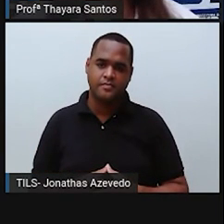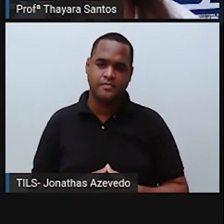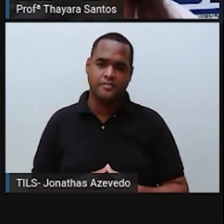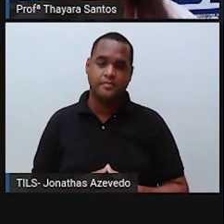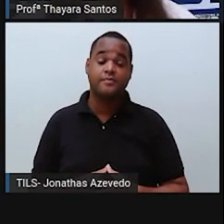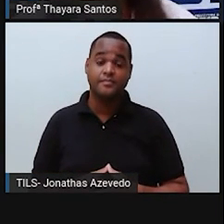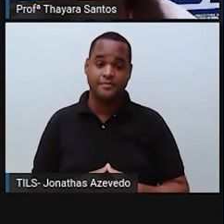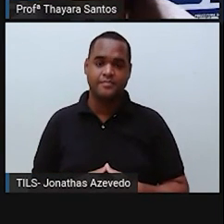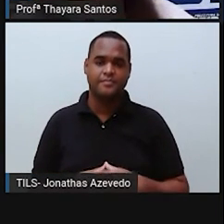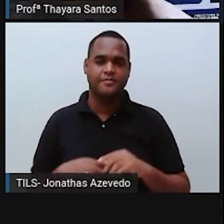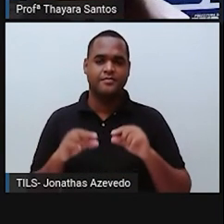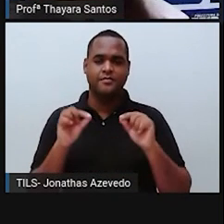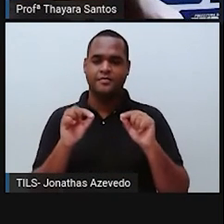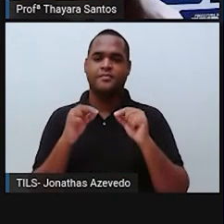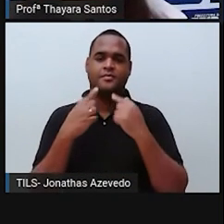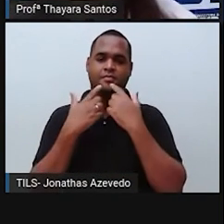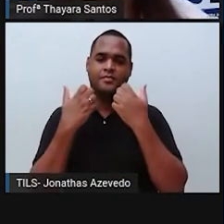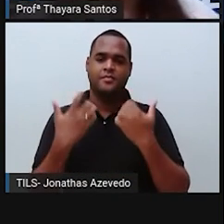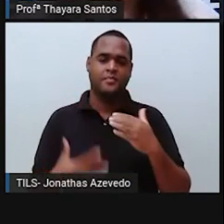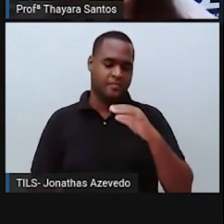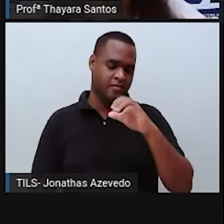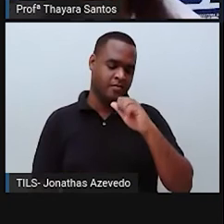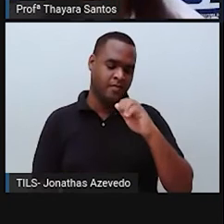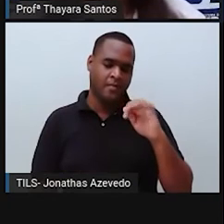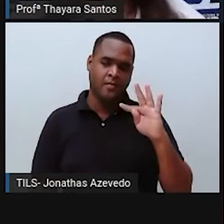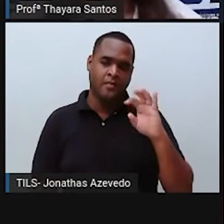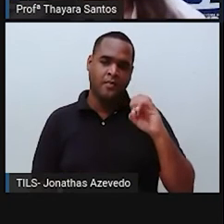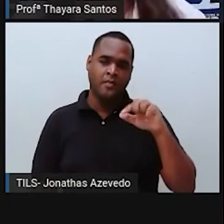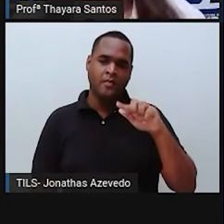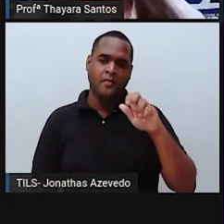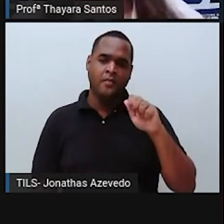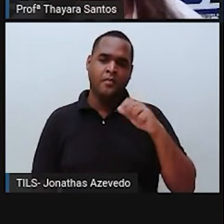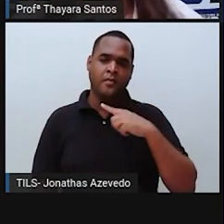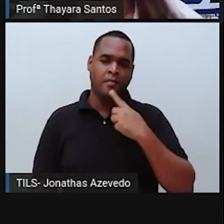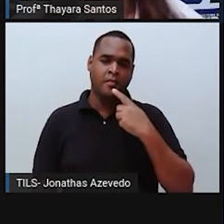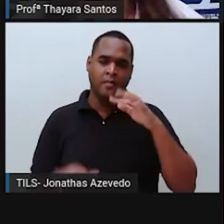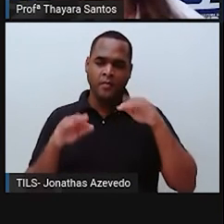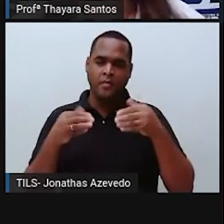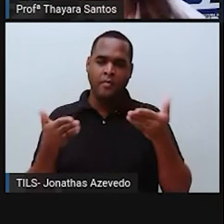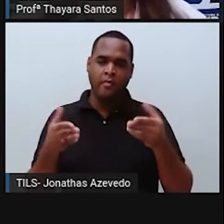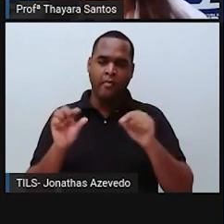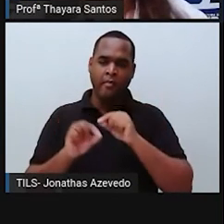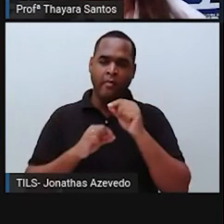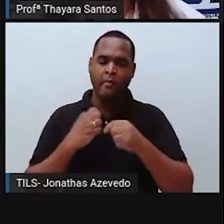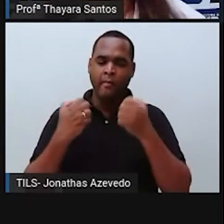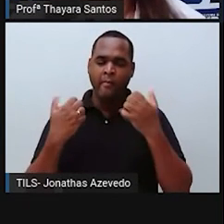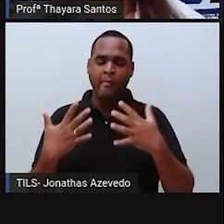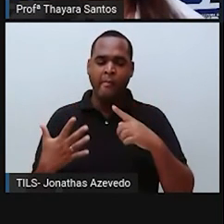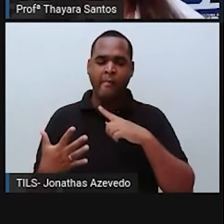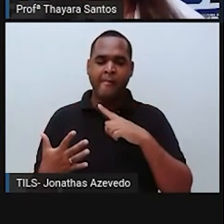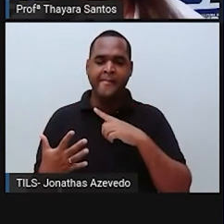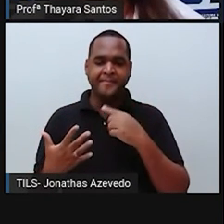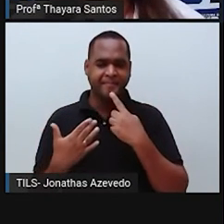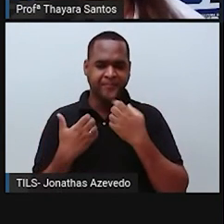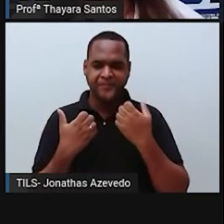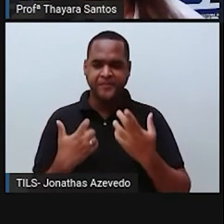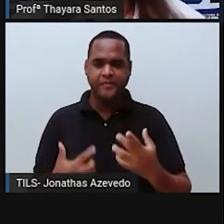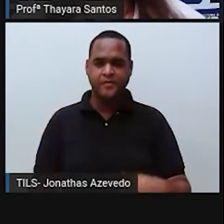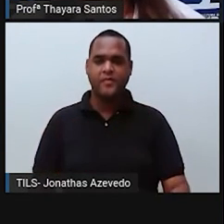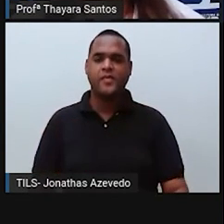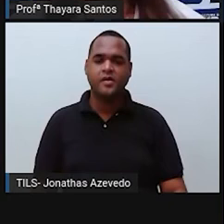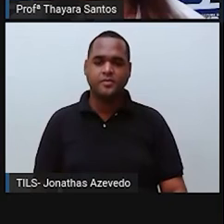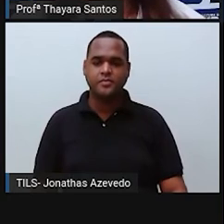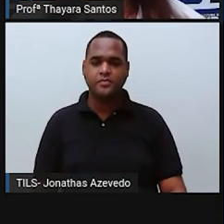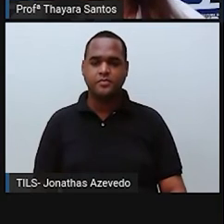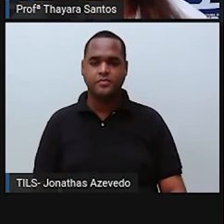E agora a gente vai falar sobre a caatinga, o último bioma que a gente vai ver hoje. E a caatinga, já começo falando que ela é